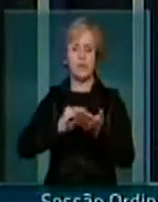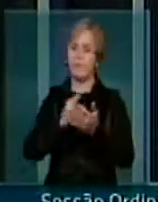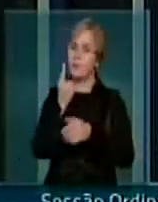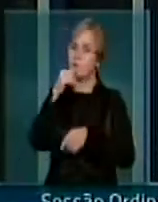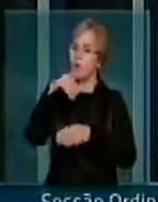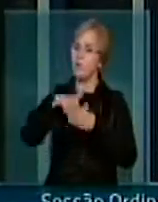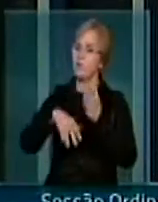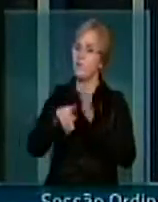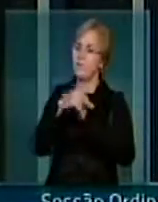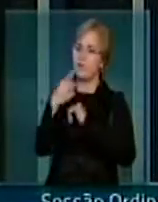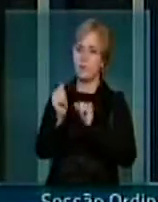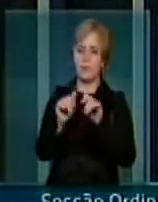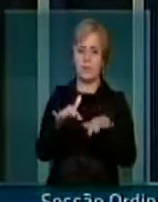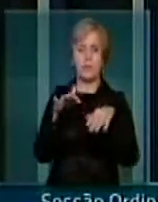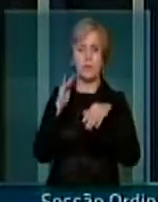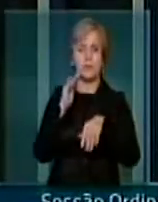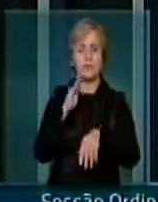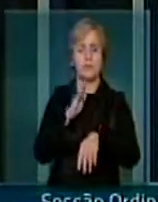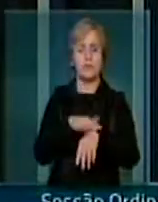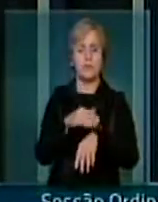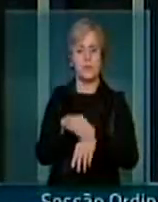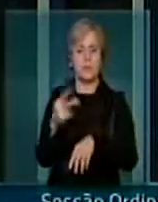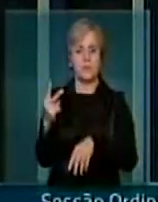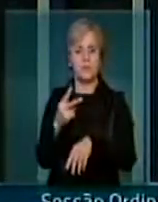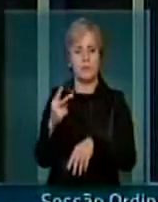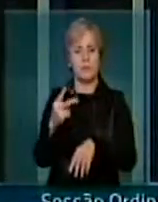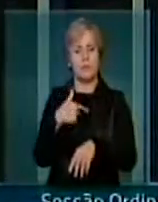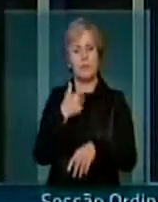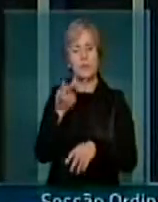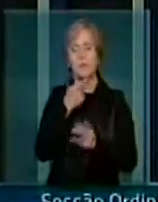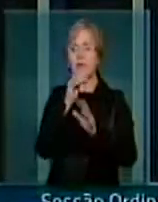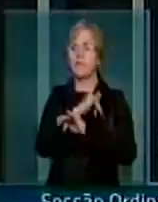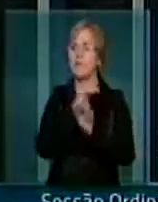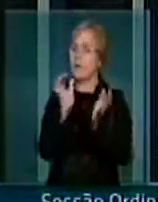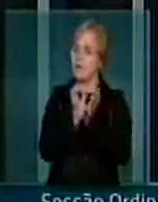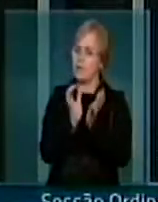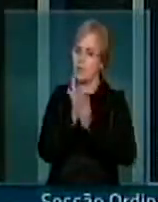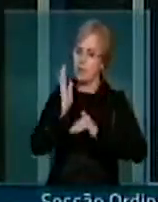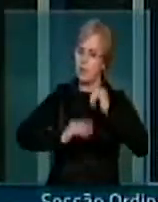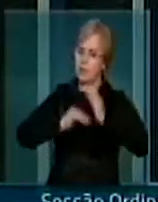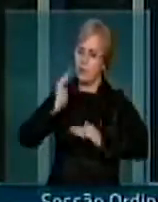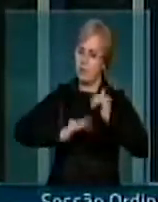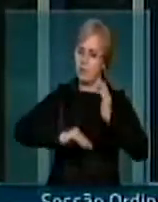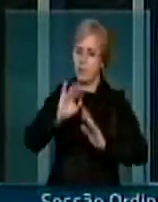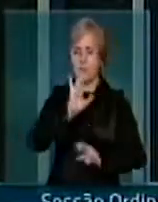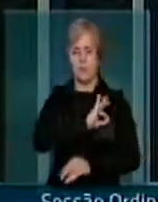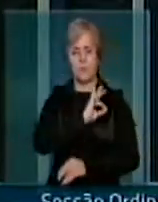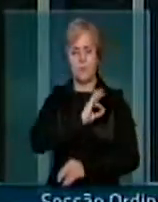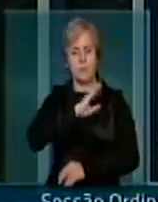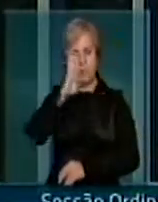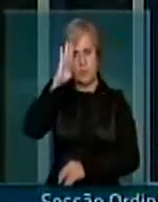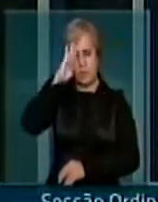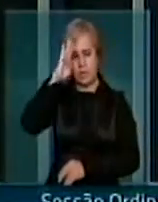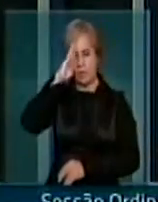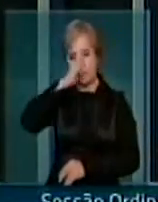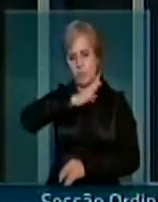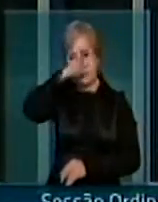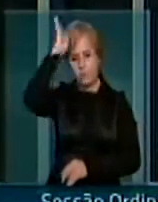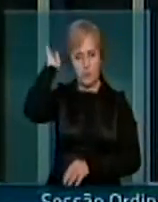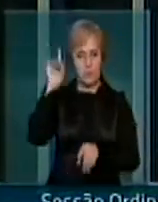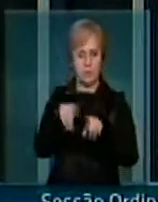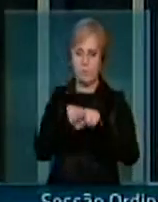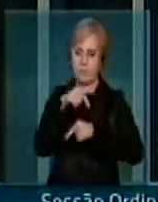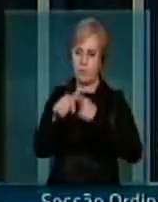votação neste plenário. E eu quero dizer que a categoria dos policiais militares e bombeiros, assim como dos agentes